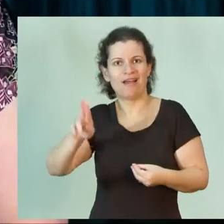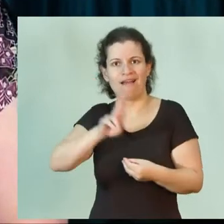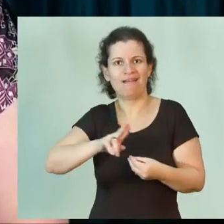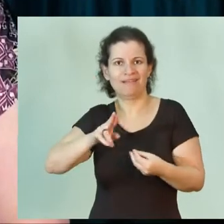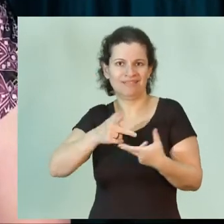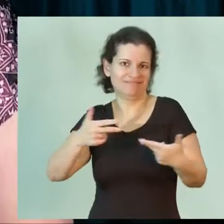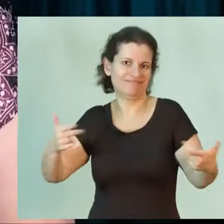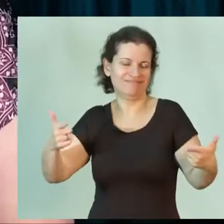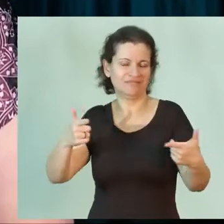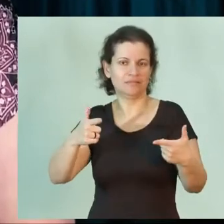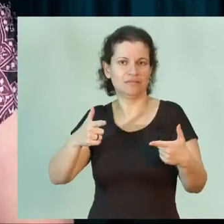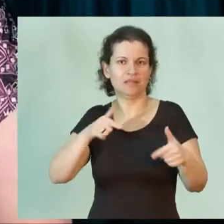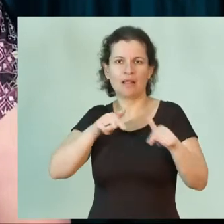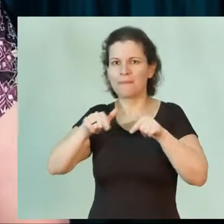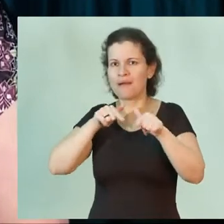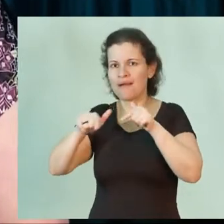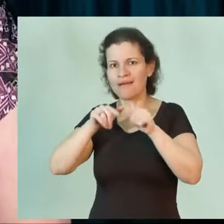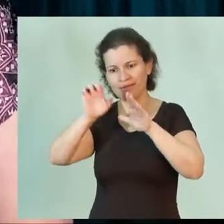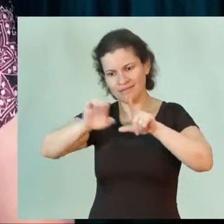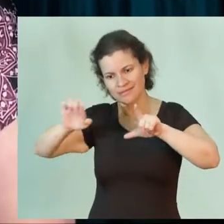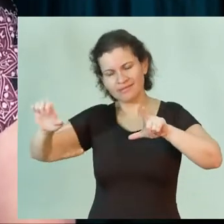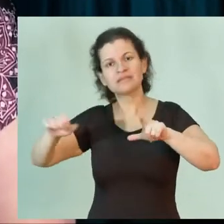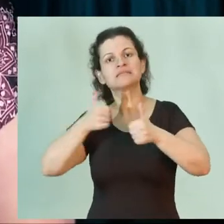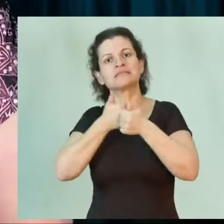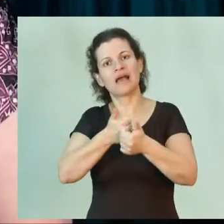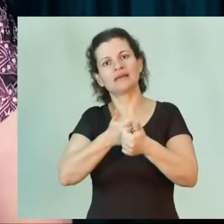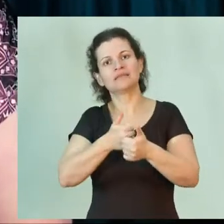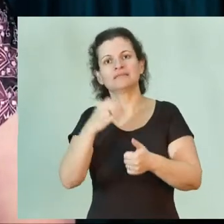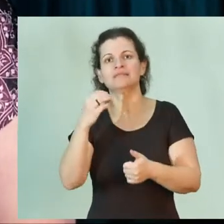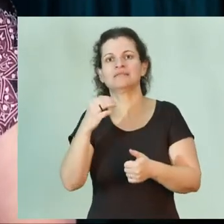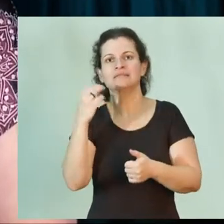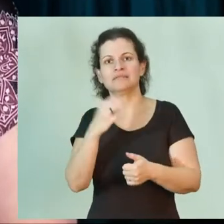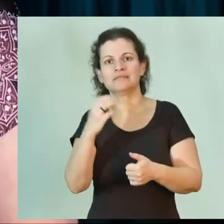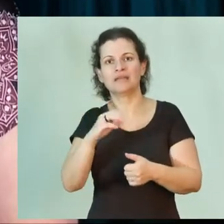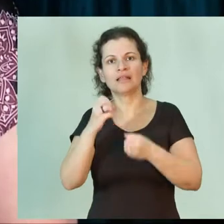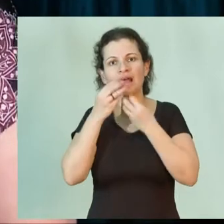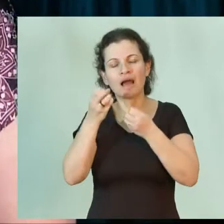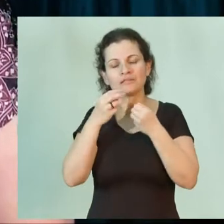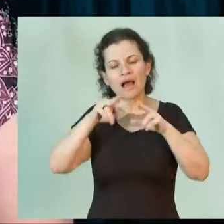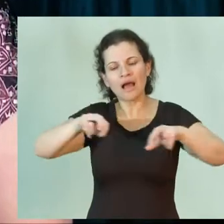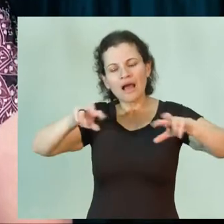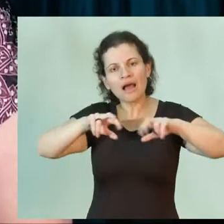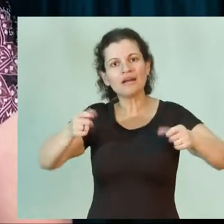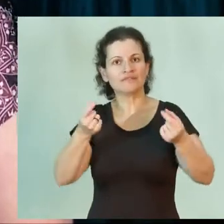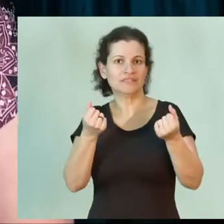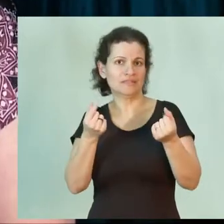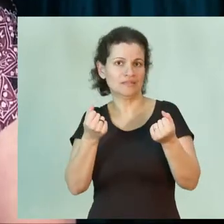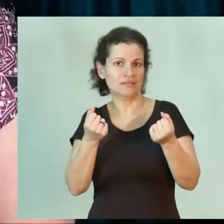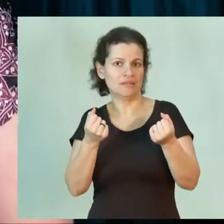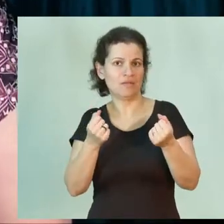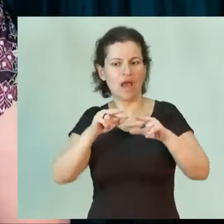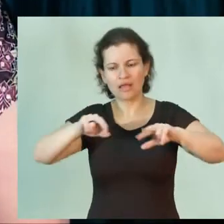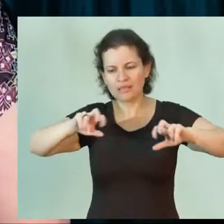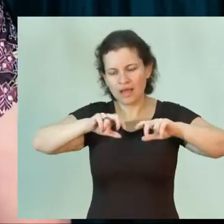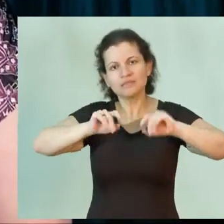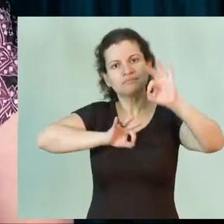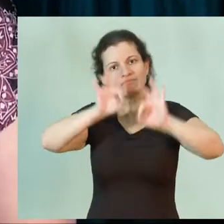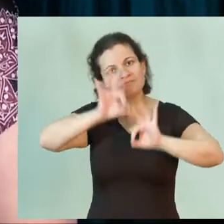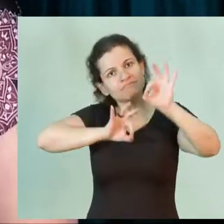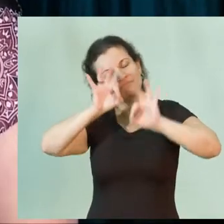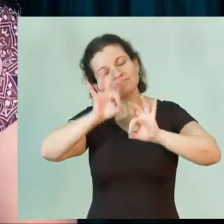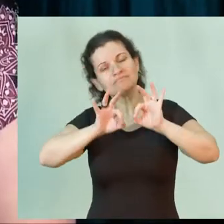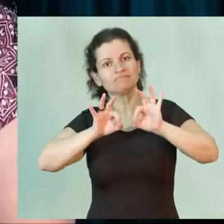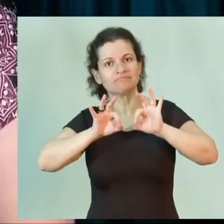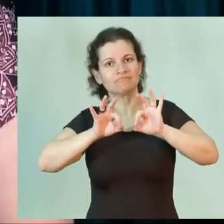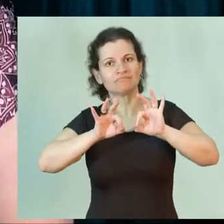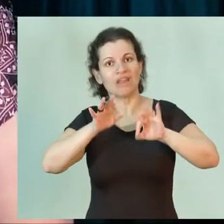Então, as carreiras que o Estatístico segue são cientista de dados, analista financeiro, analista de planejamento,